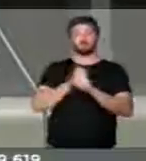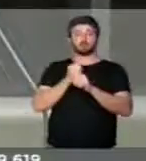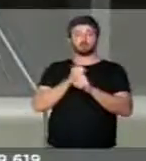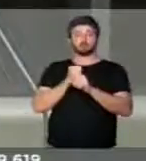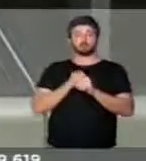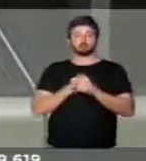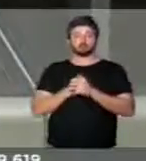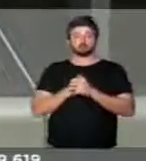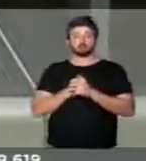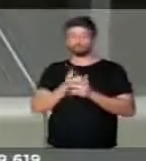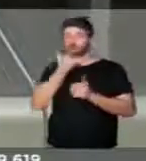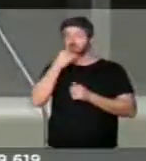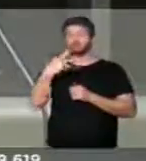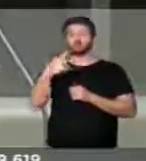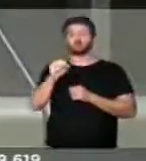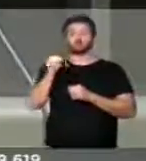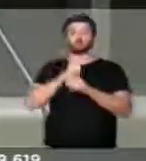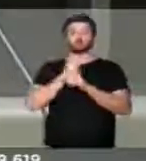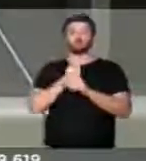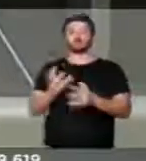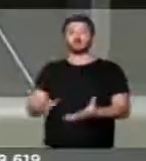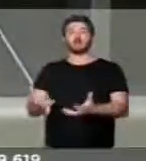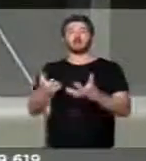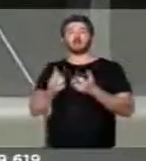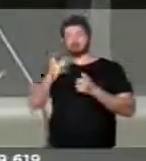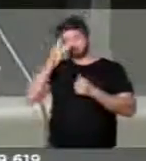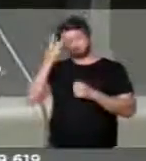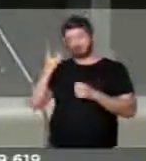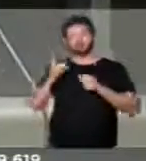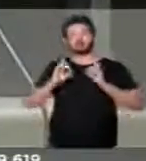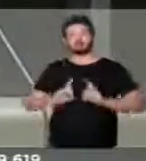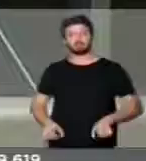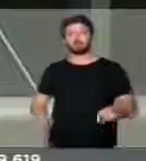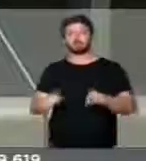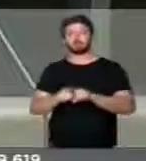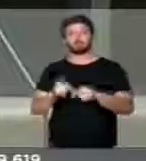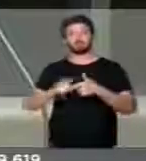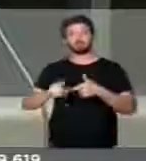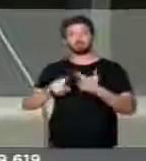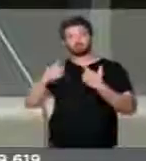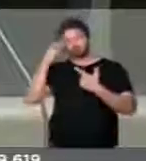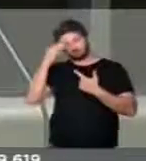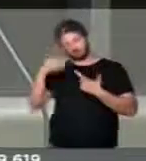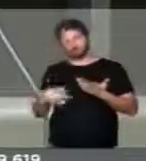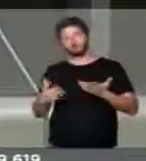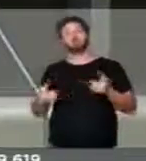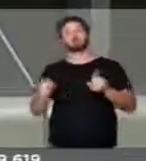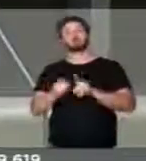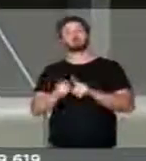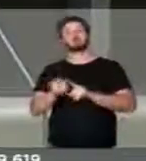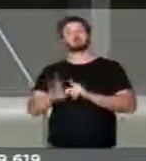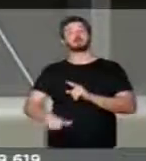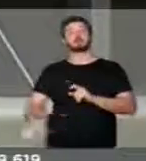MAPA que abriga pessoas com deficiências e transtornos mentais e crianças